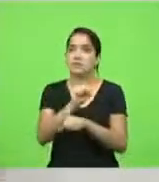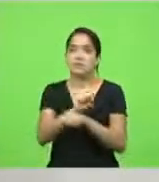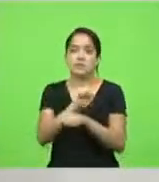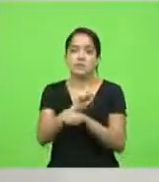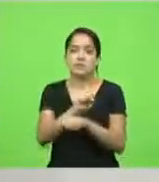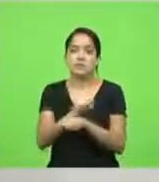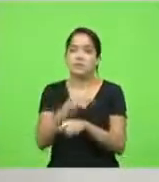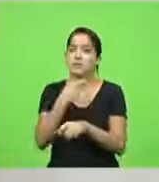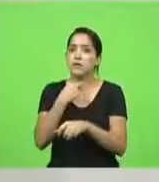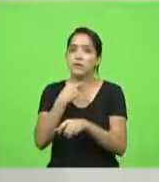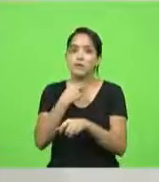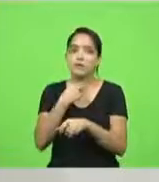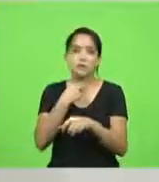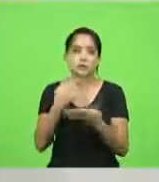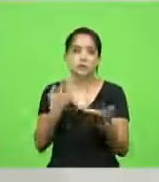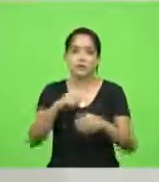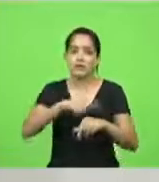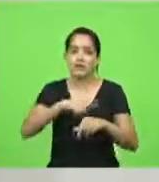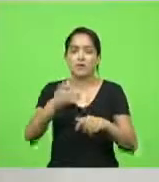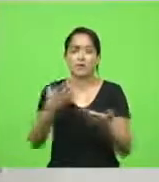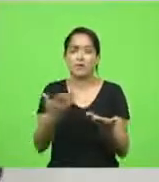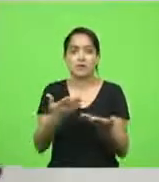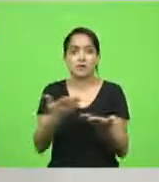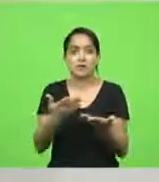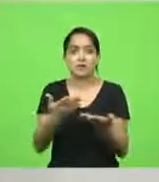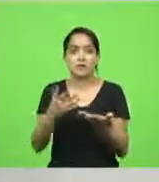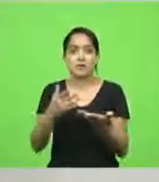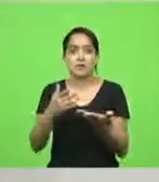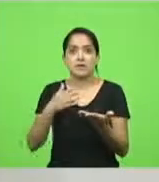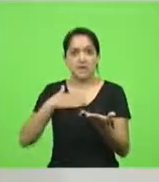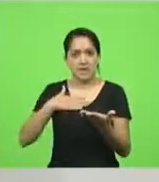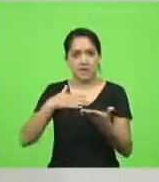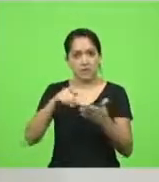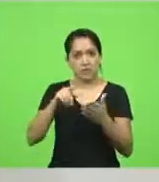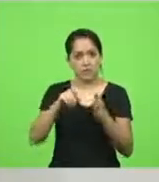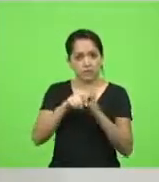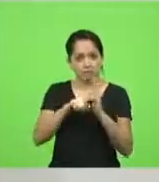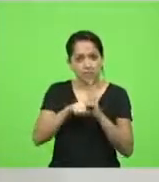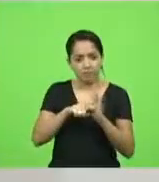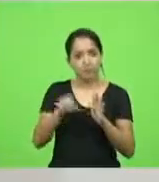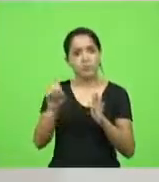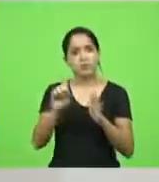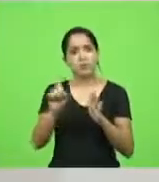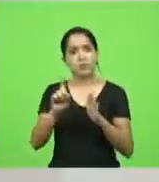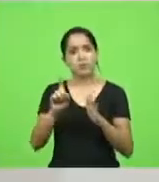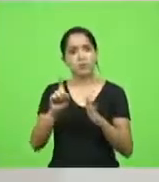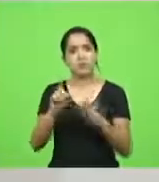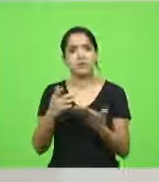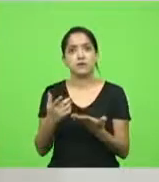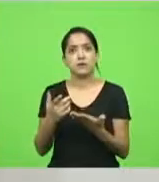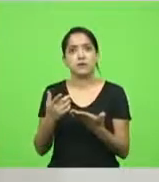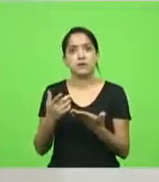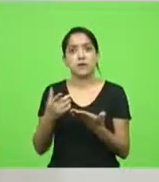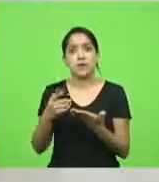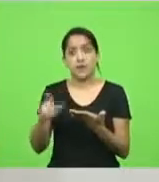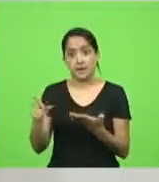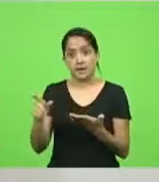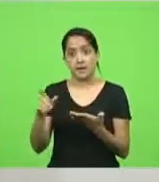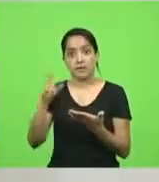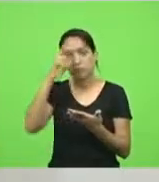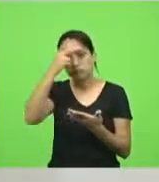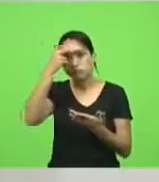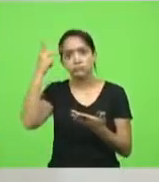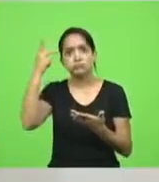levantamento, não, quem tem que fazer esse levantamento não somos nós, quem tem que fazer esse levantamento é o que, aliás, quem tem que